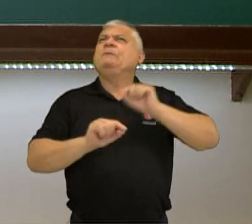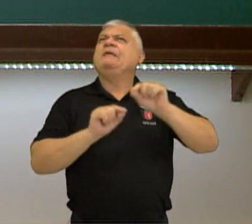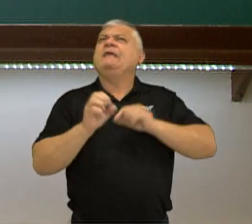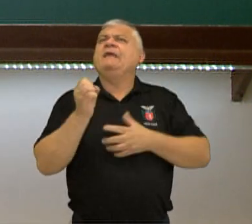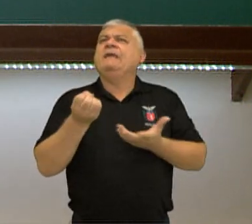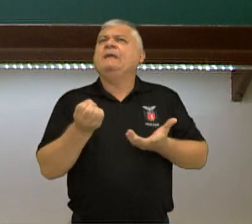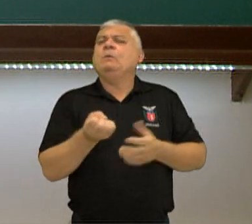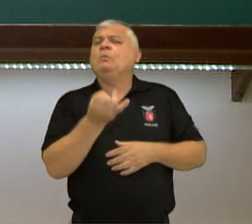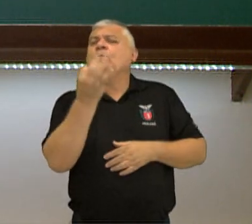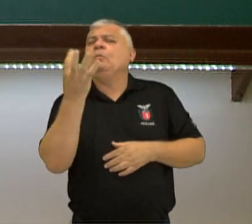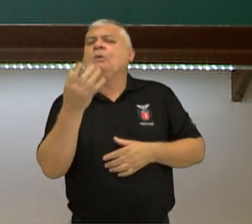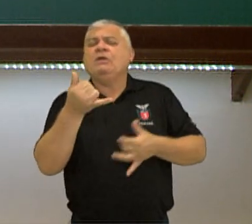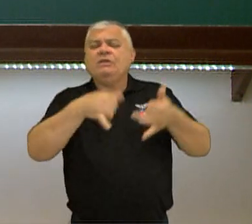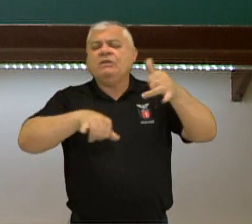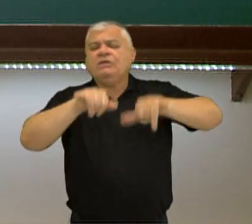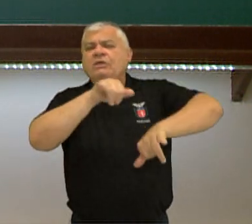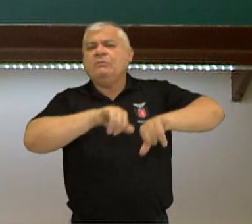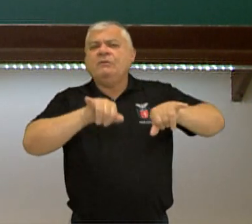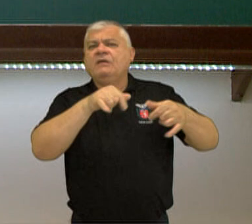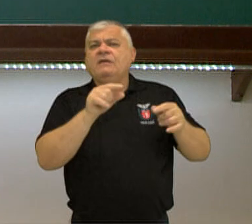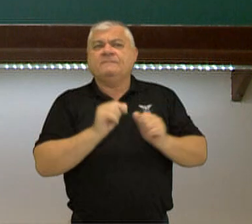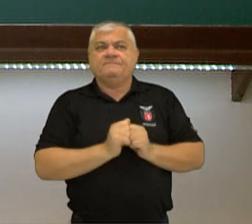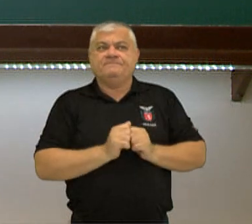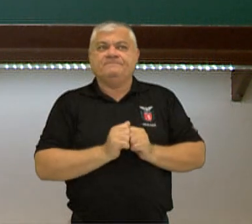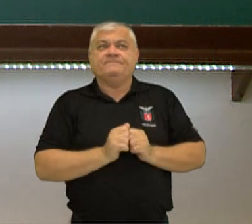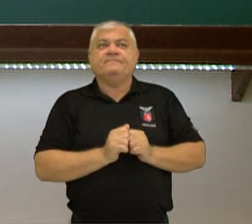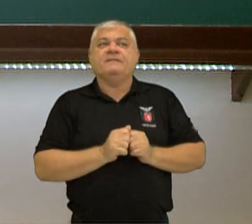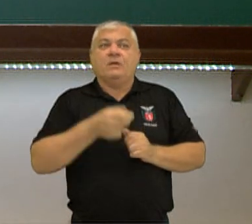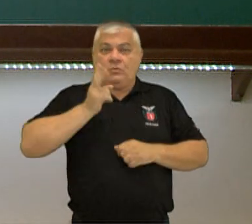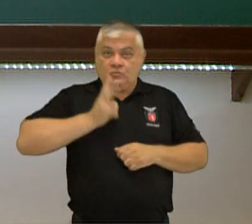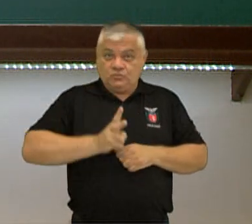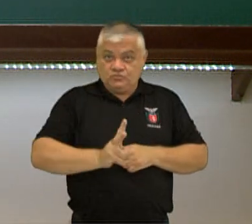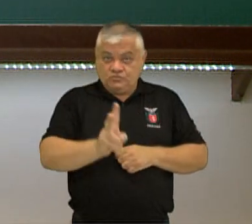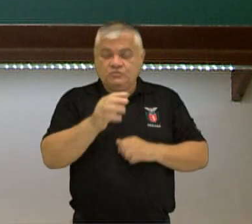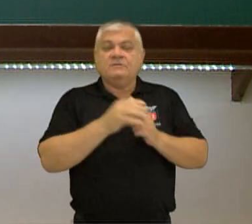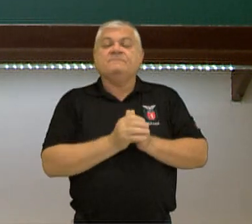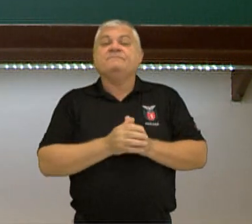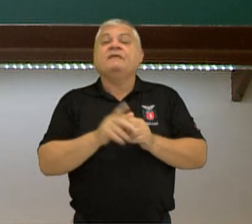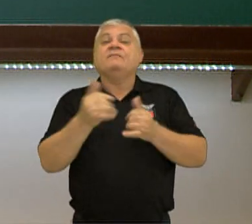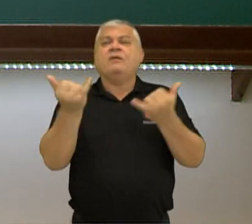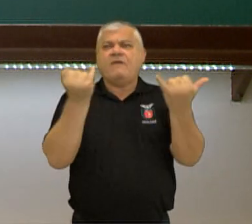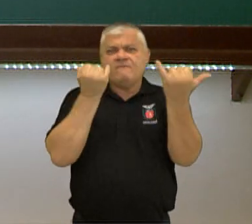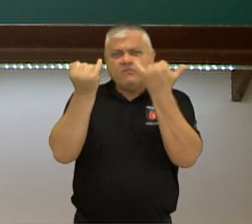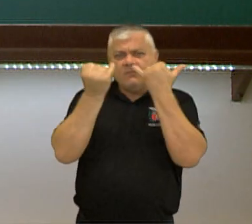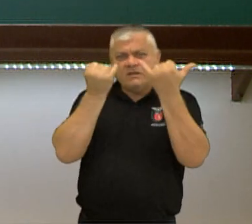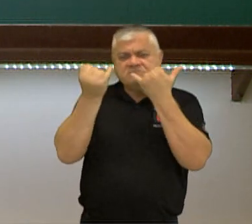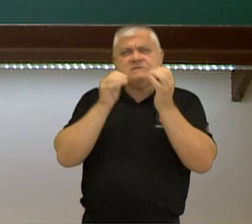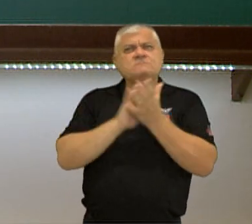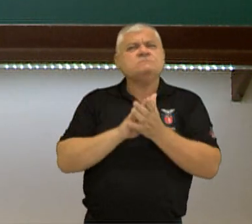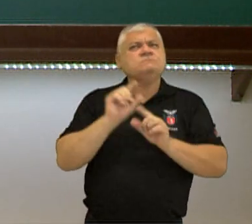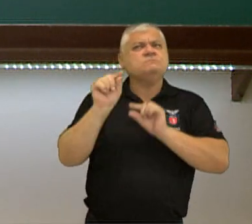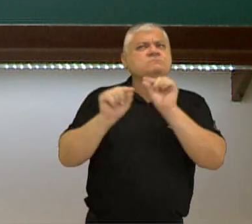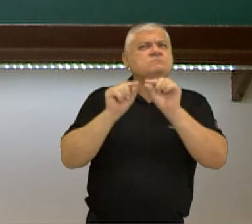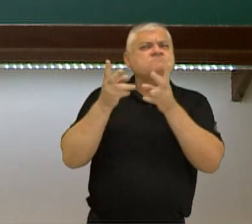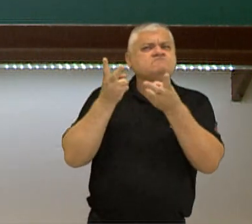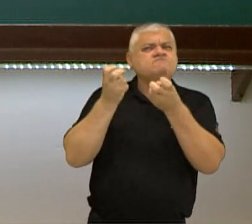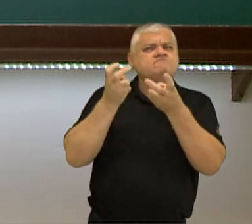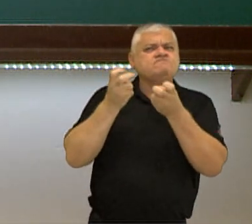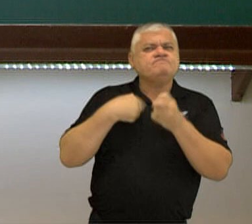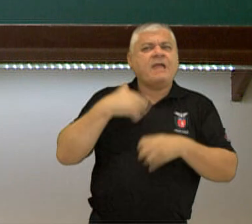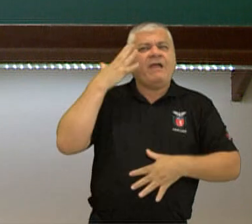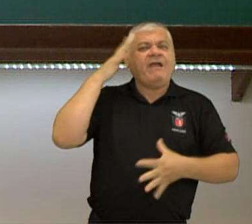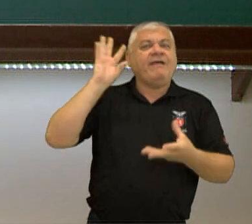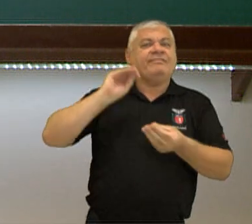substâncias envolvidas, tá certo? E ainda, dando sequência à informação, retire sempre as informações e a